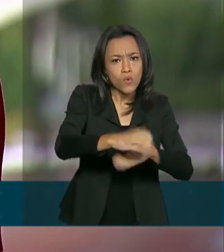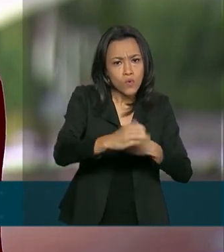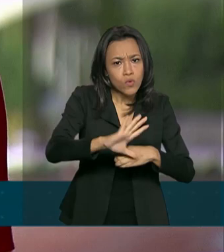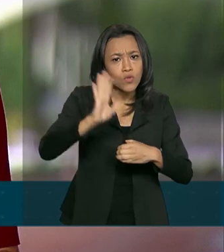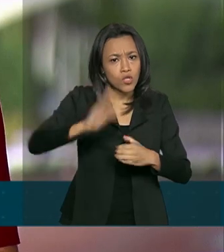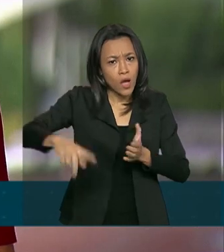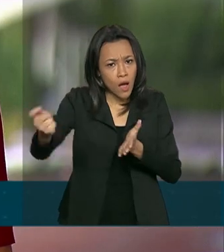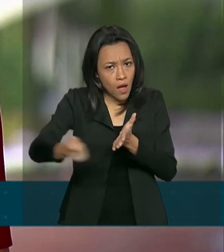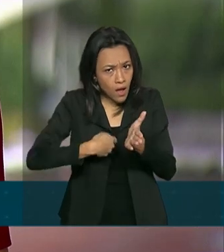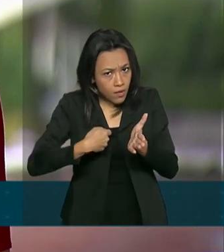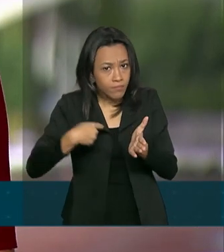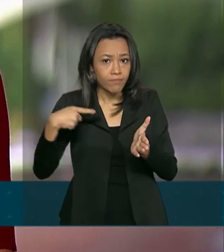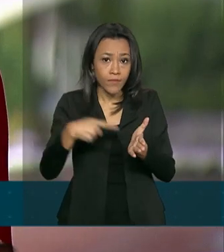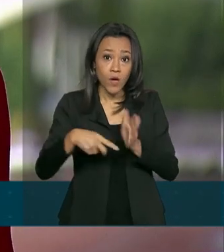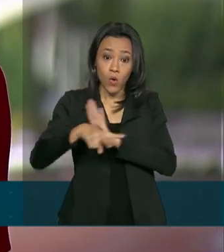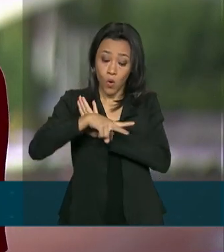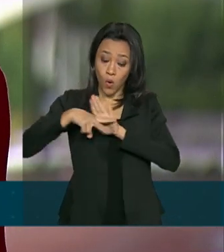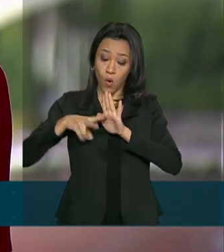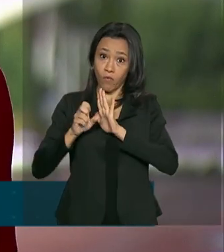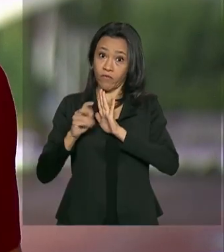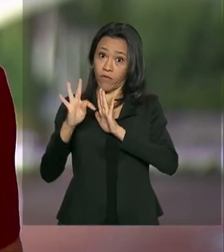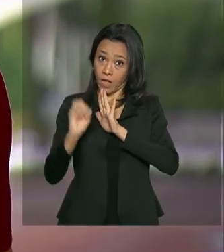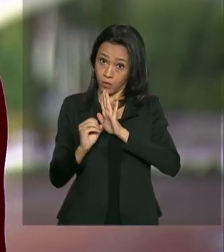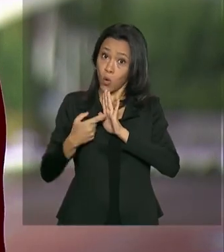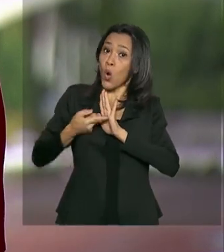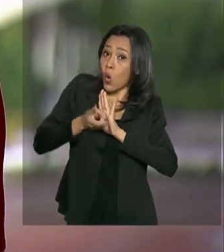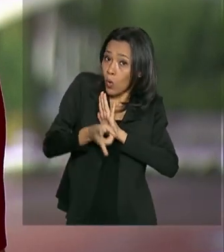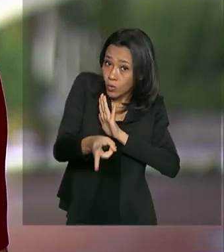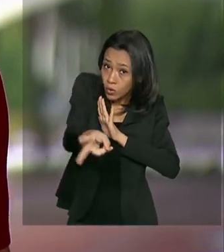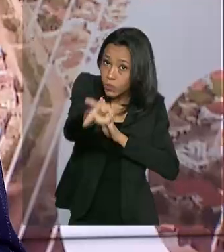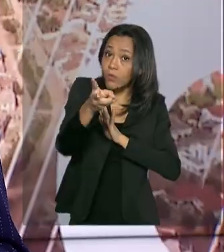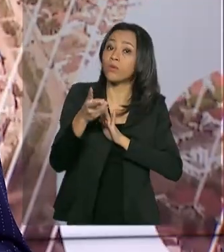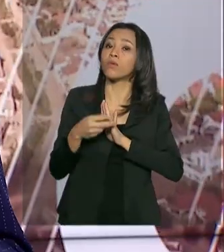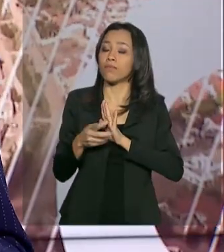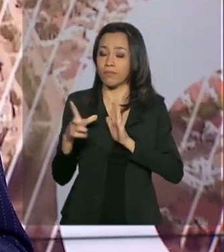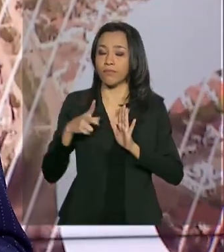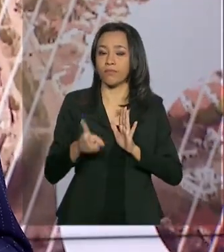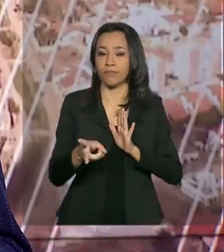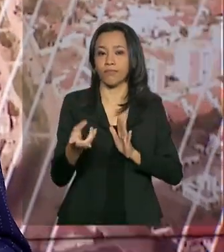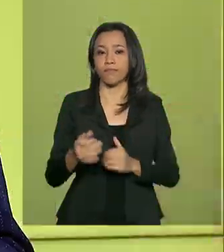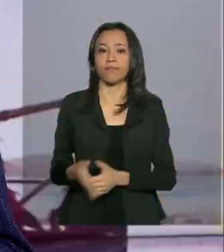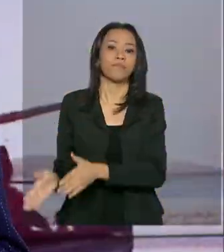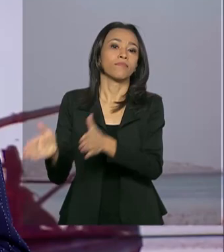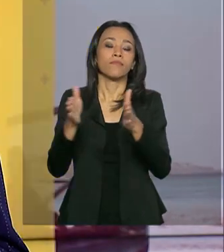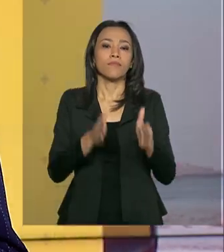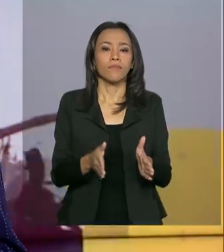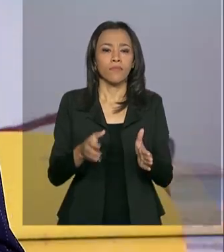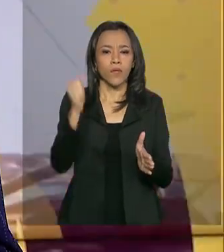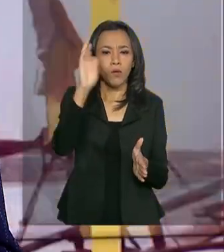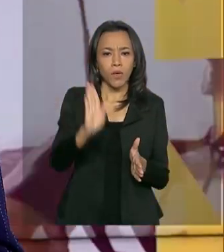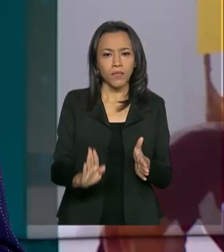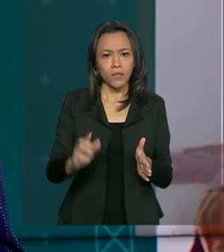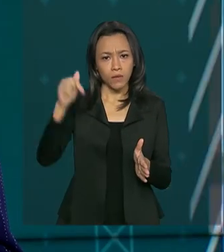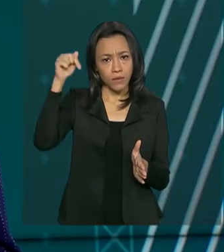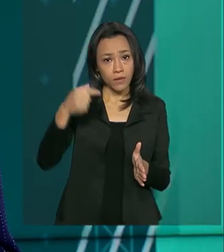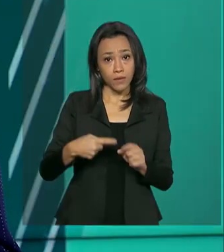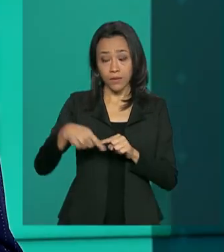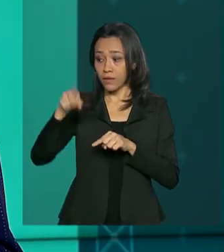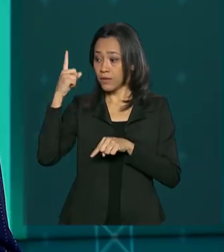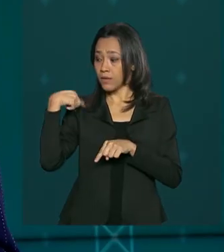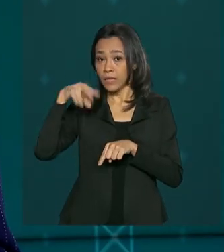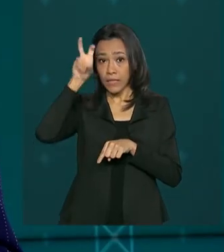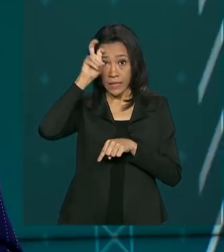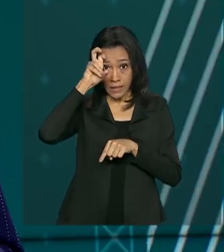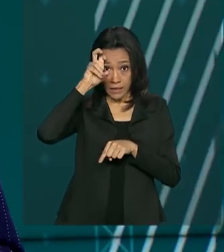homologados, que com o veto, esse prazo continua valendo. O Brasil confirmou nessa quinta-feira o maior